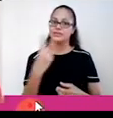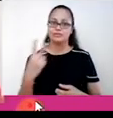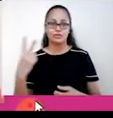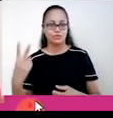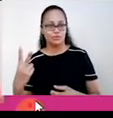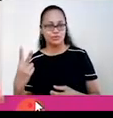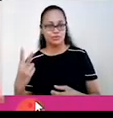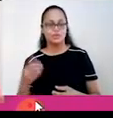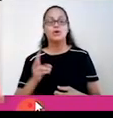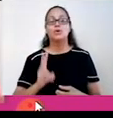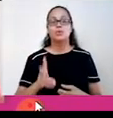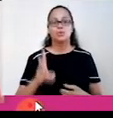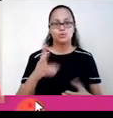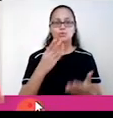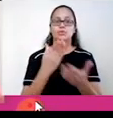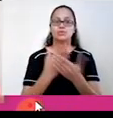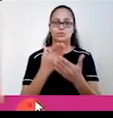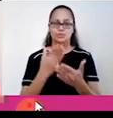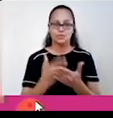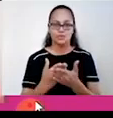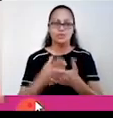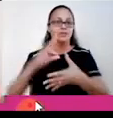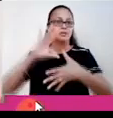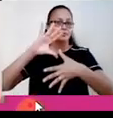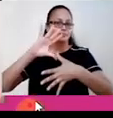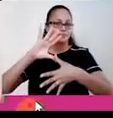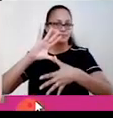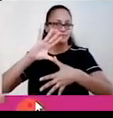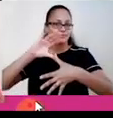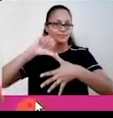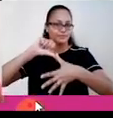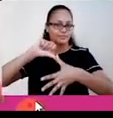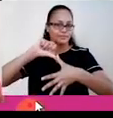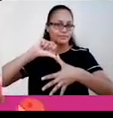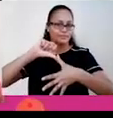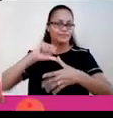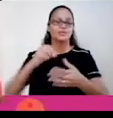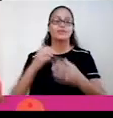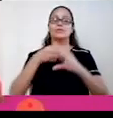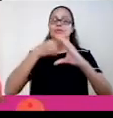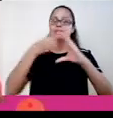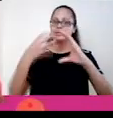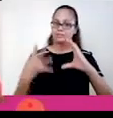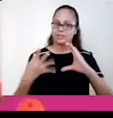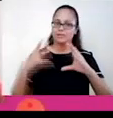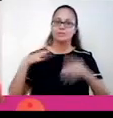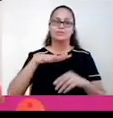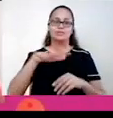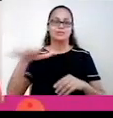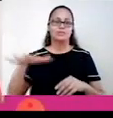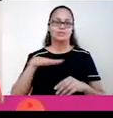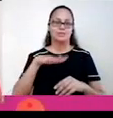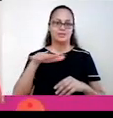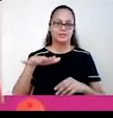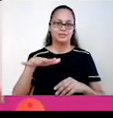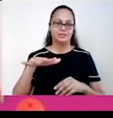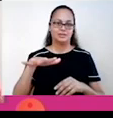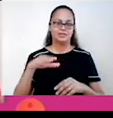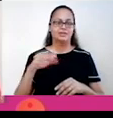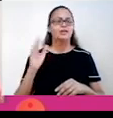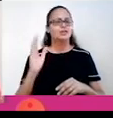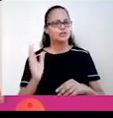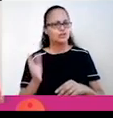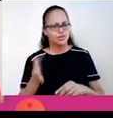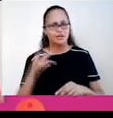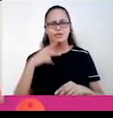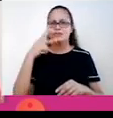222, continuando o estudo da América Latina sobre os aspectos naturais. Beleza? Na última aula, nós